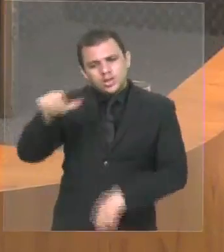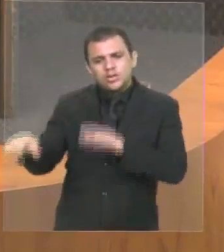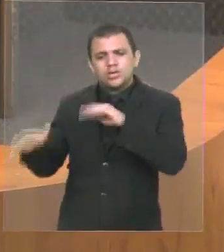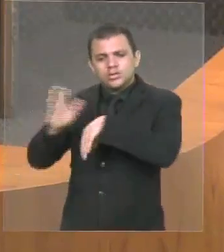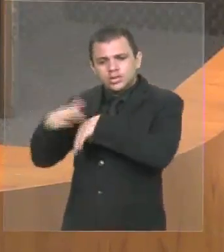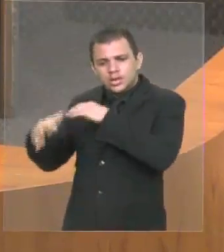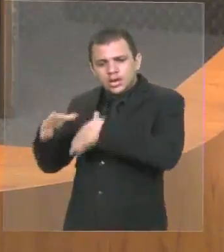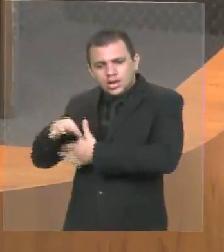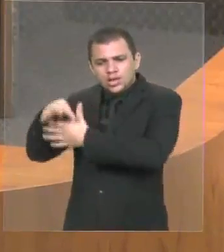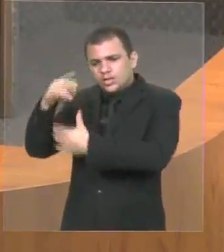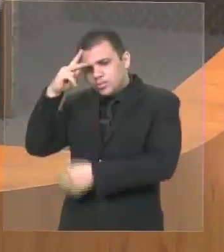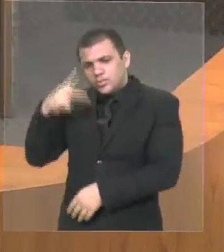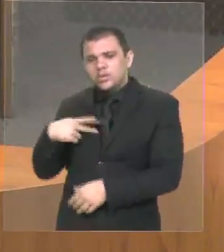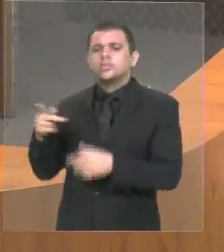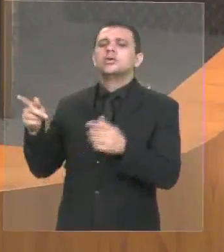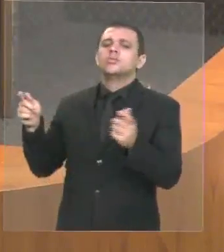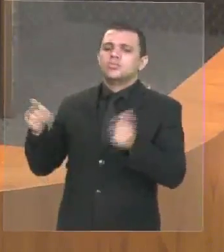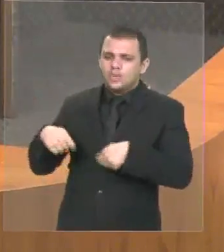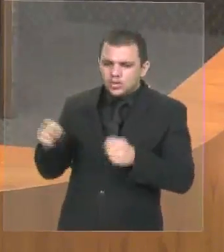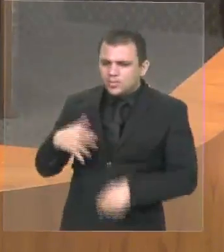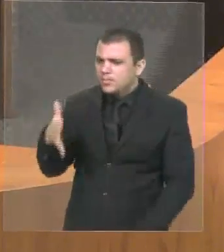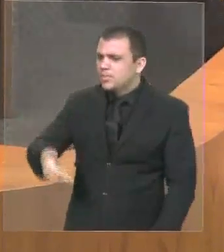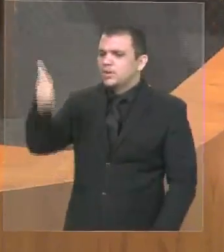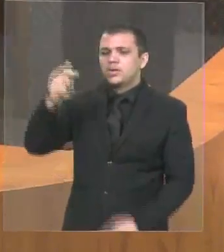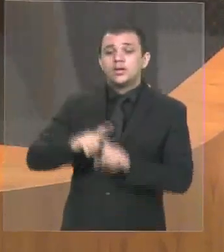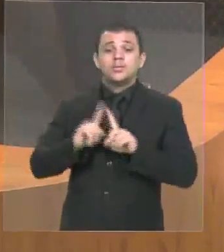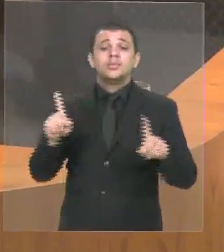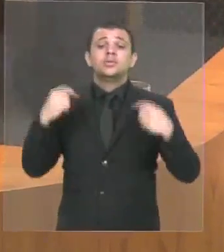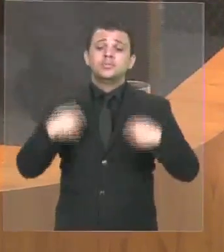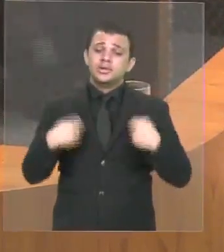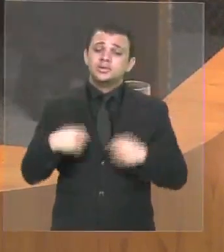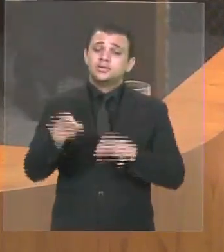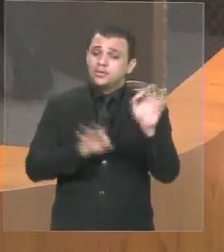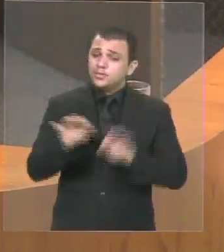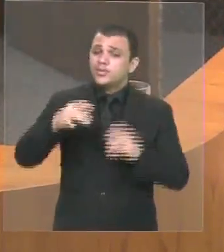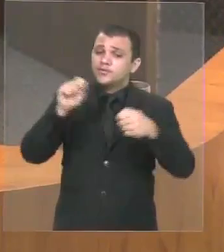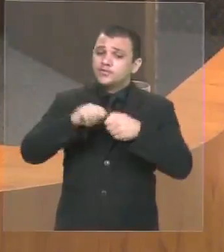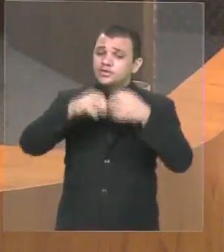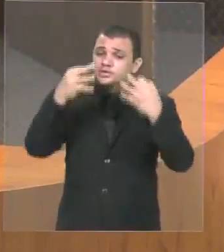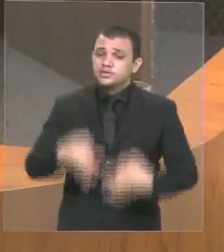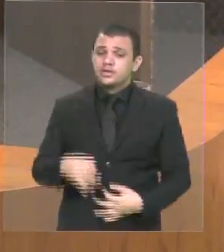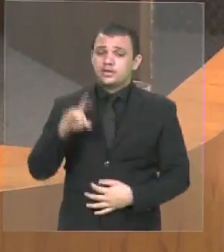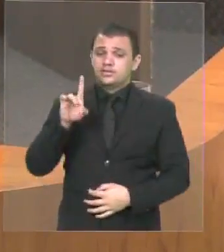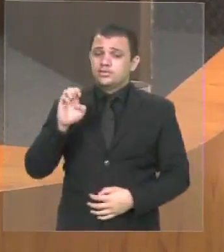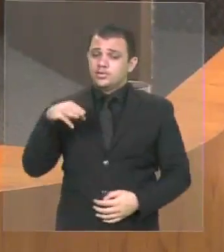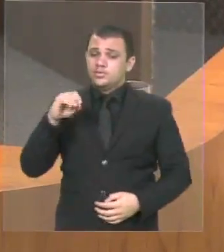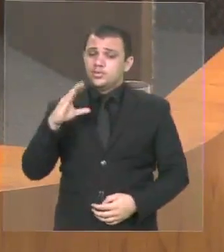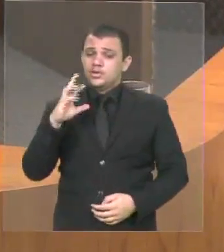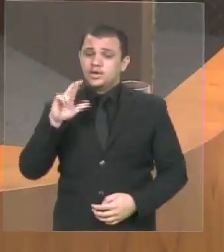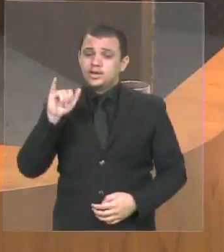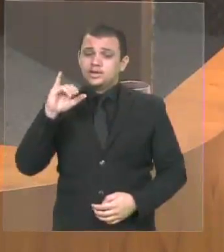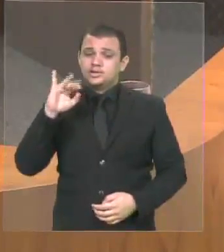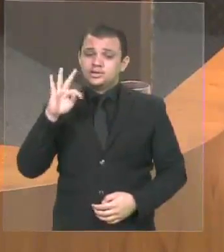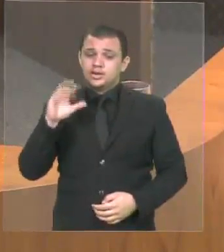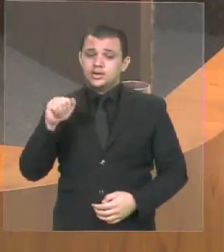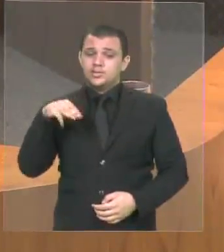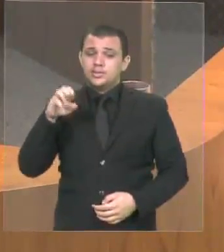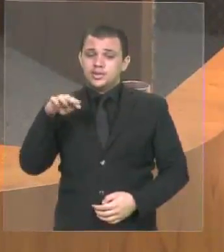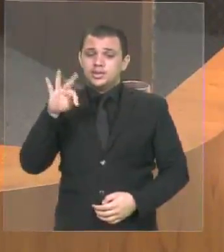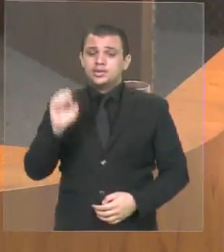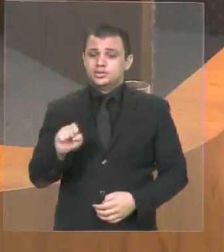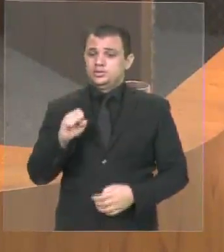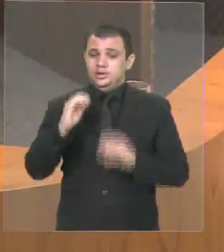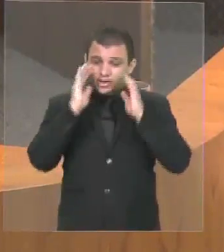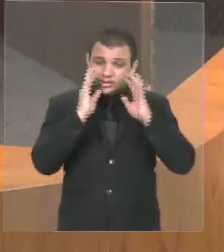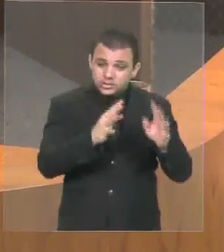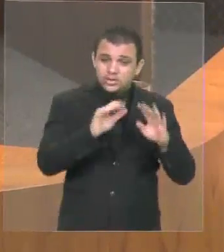tiver parte dos estudantes da população, melhor. Mas vamos fazer isso democraticamente. não é só ouvir reitor, não. É ouvir o estudante, ouvir